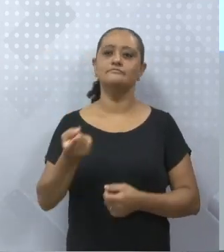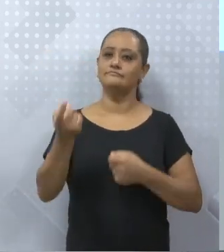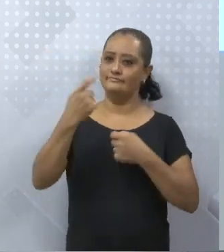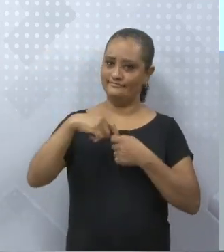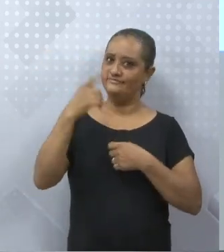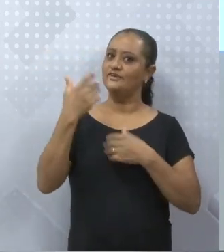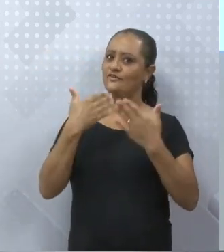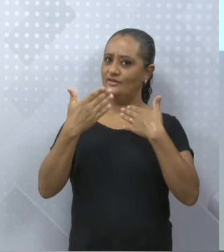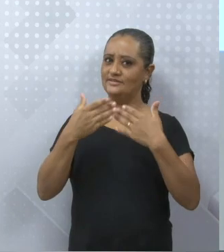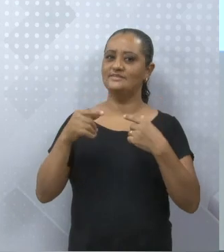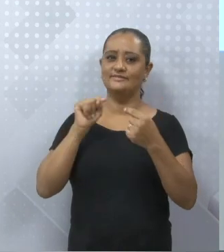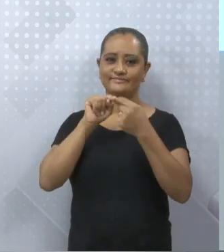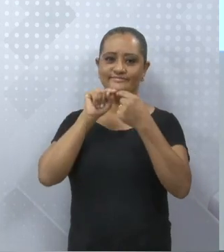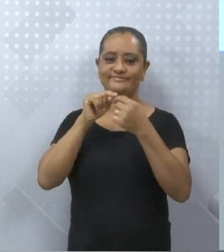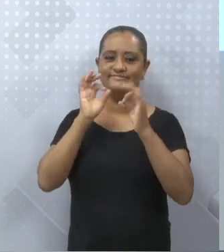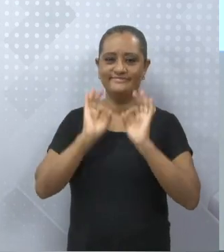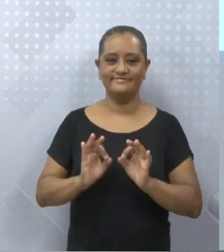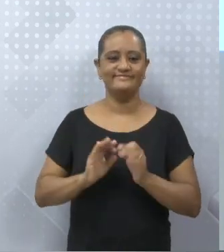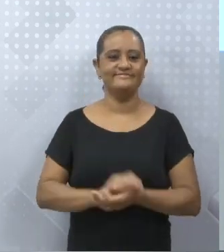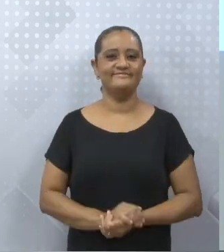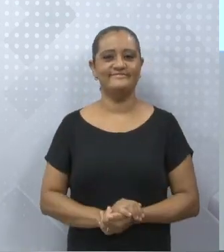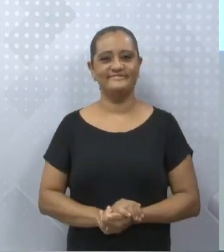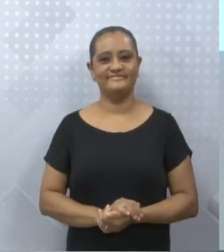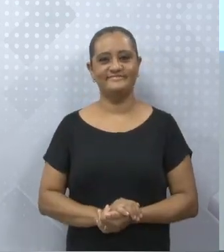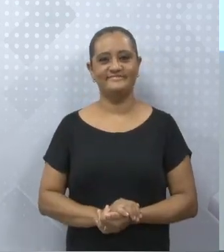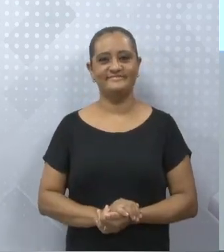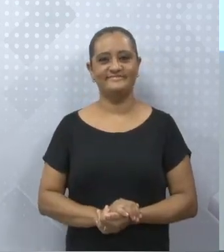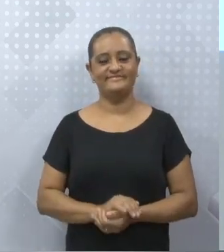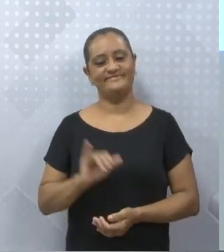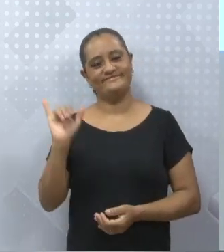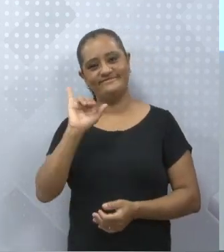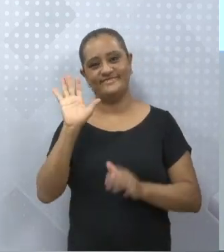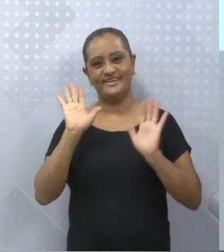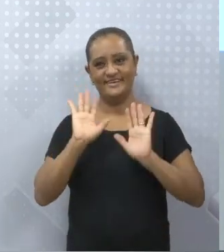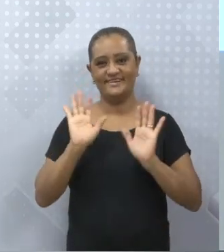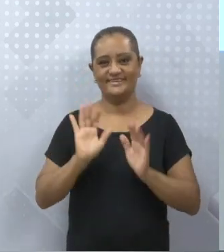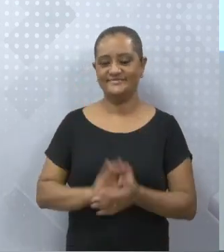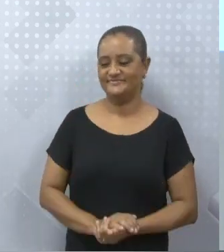em contato conosco. Ok? Fica a dica aí. Valeu, meninos.